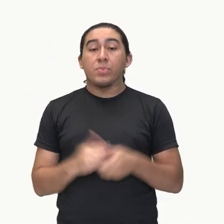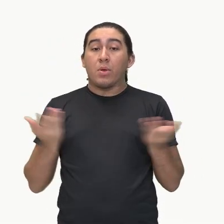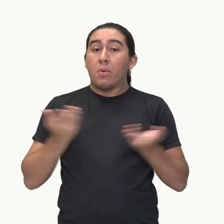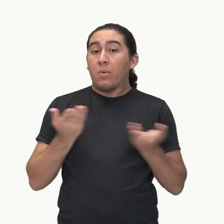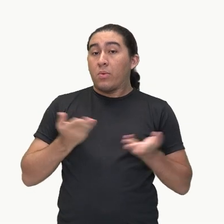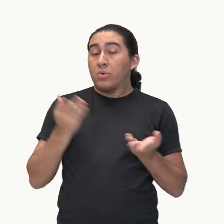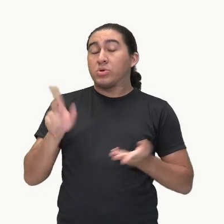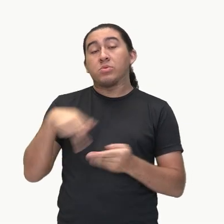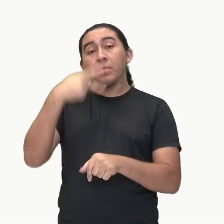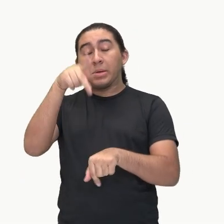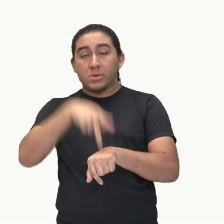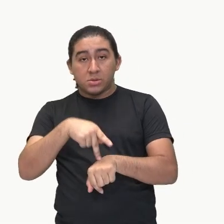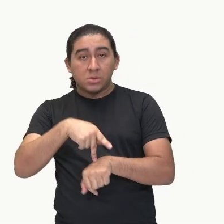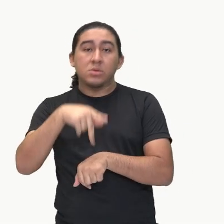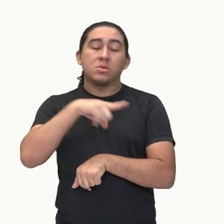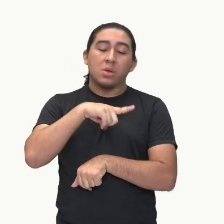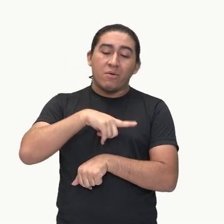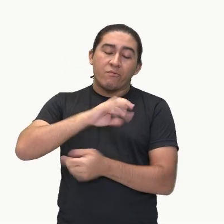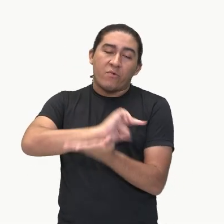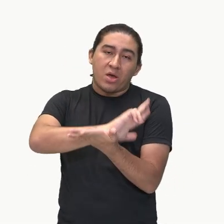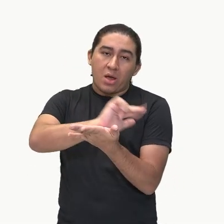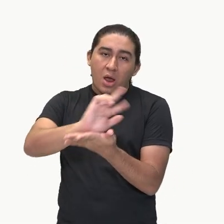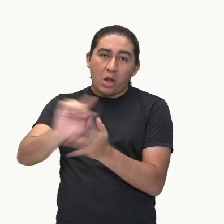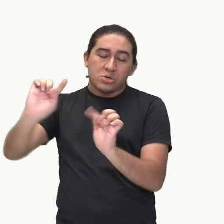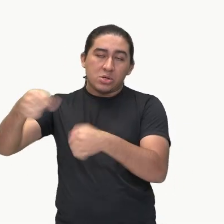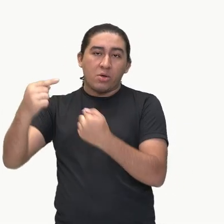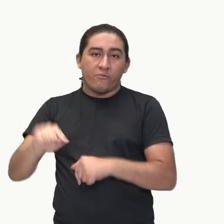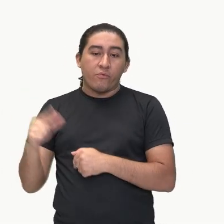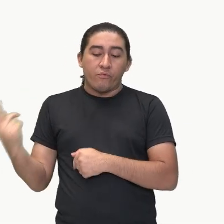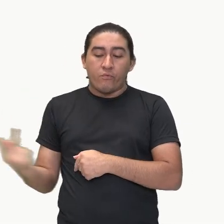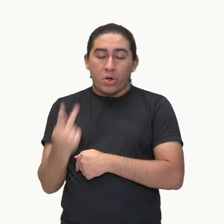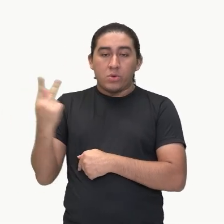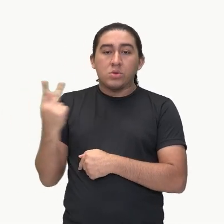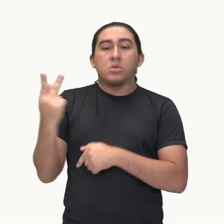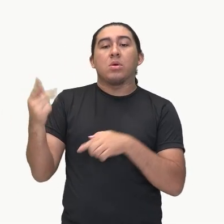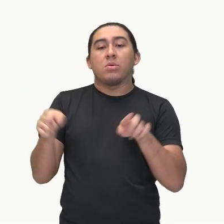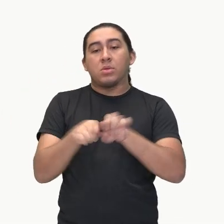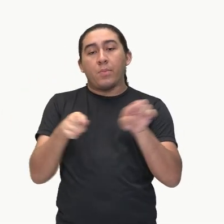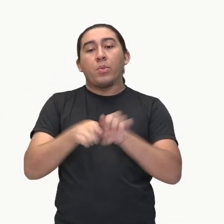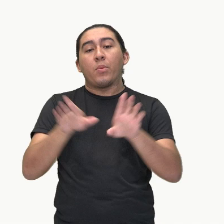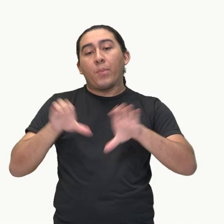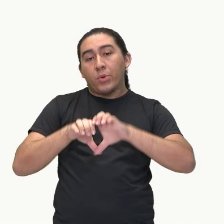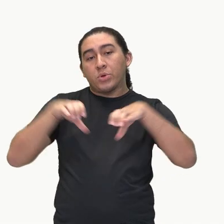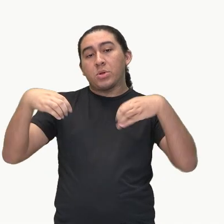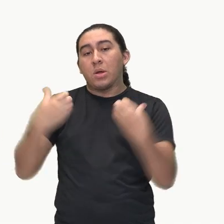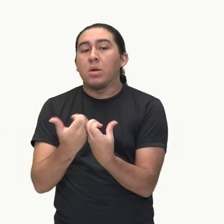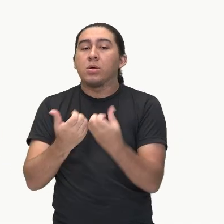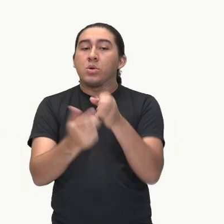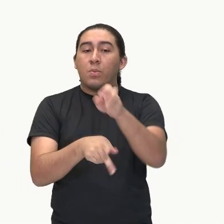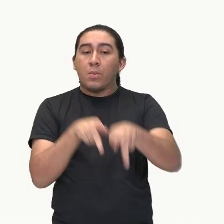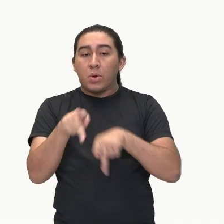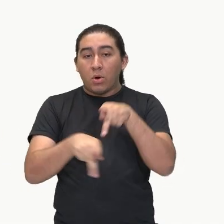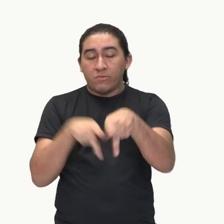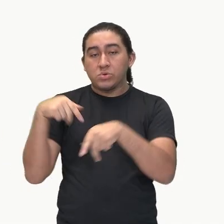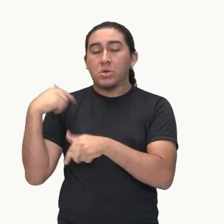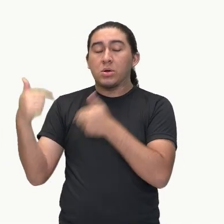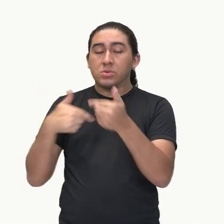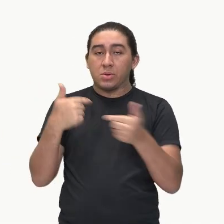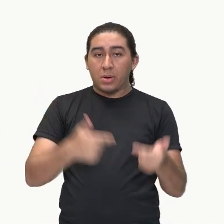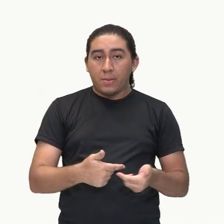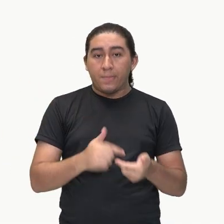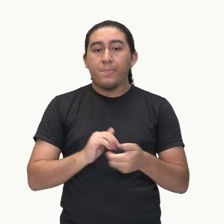ainda existem inúmeros desafios para a valorização de comunidades e povos tradicionais,